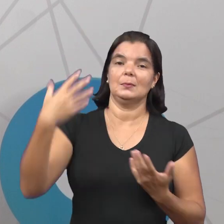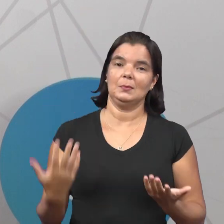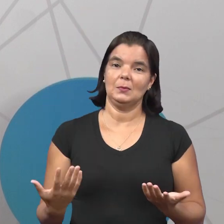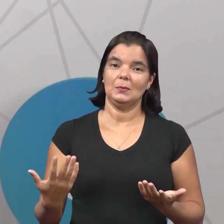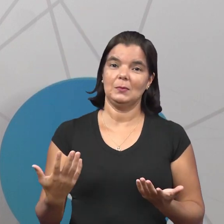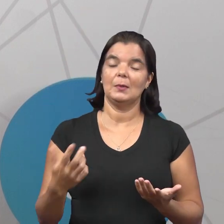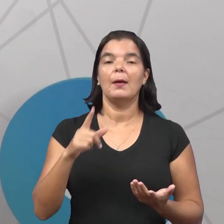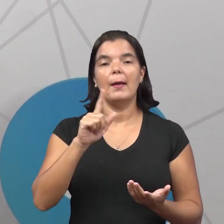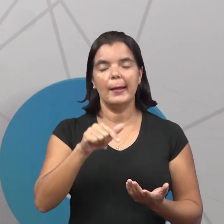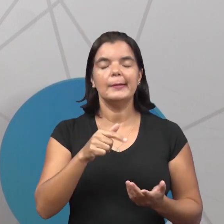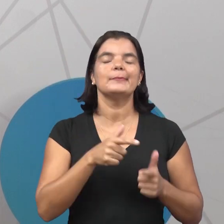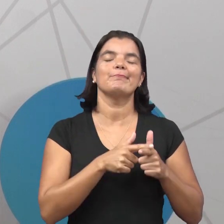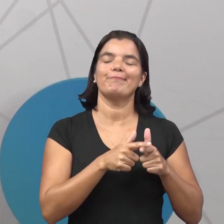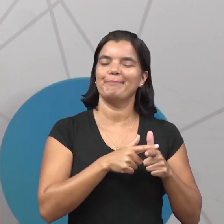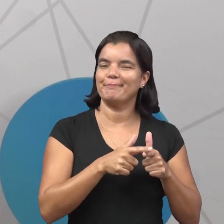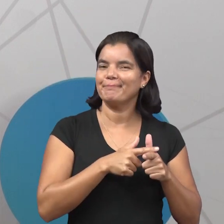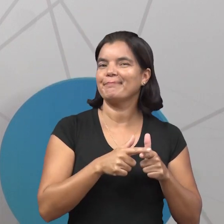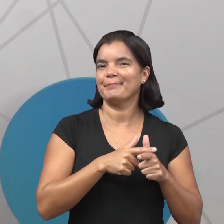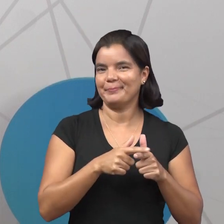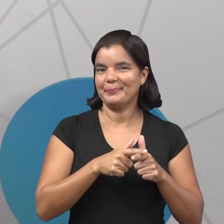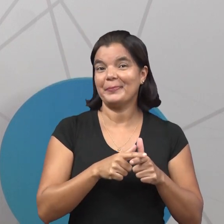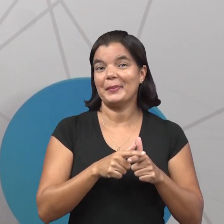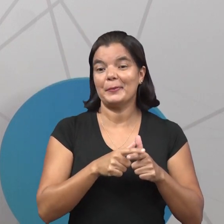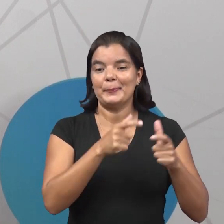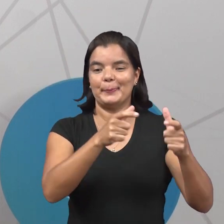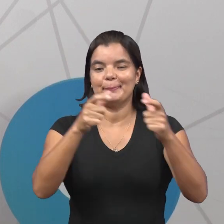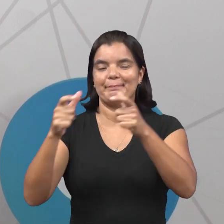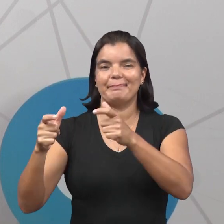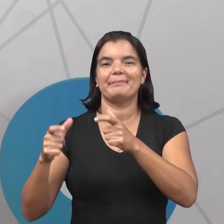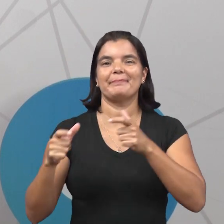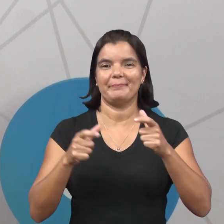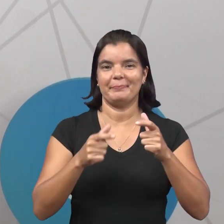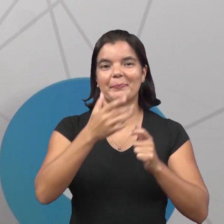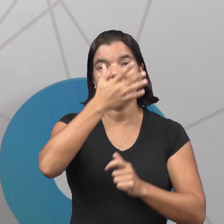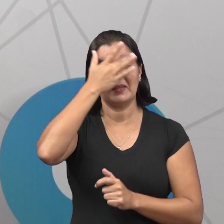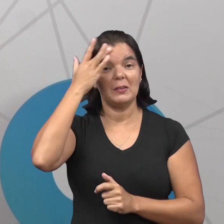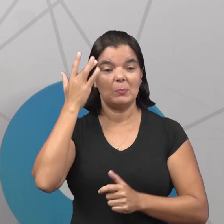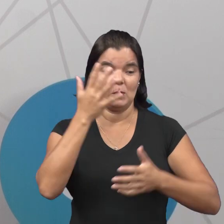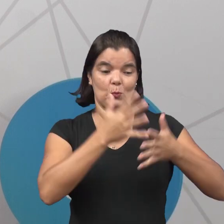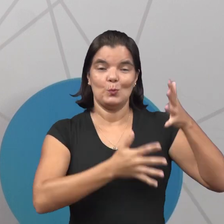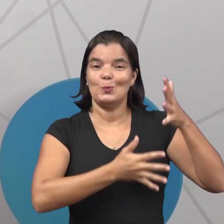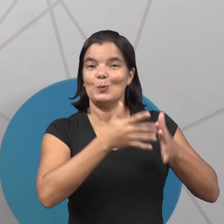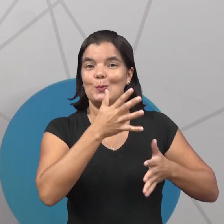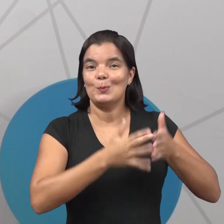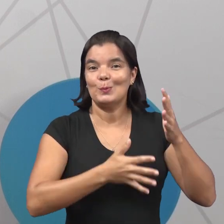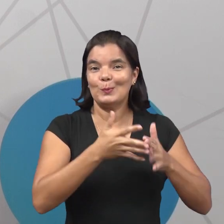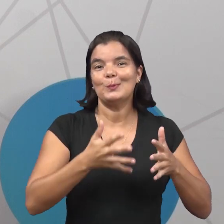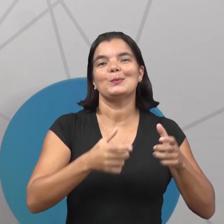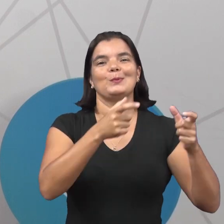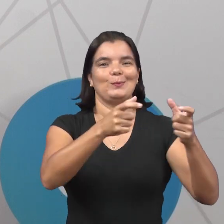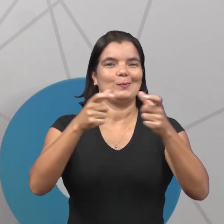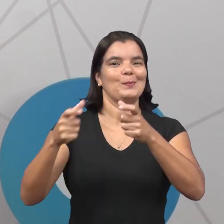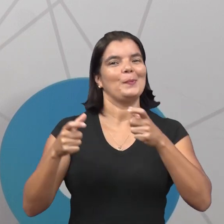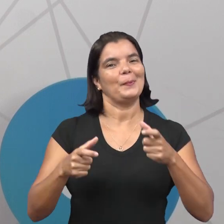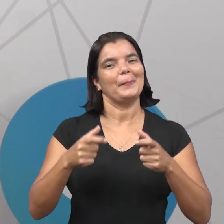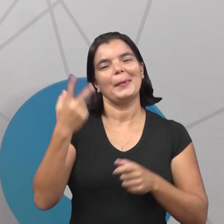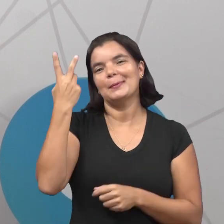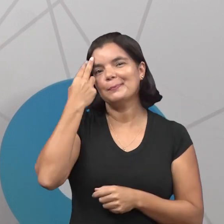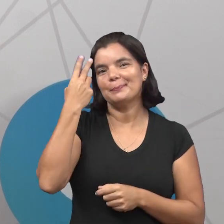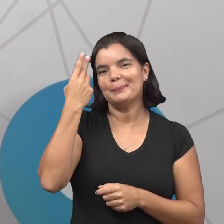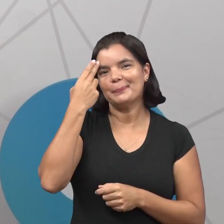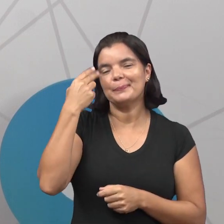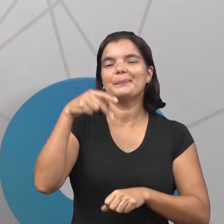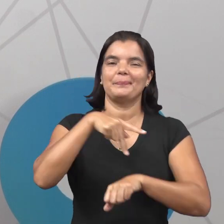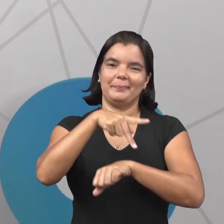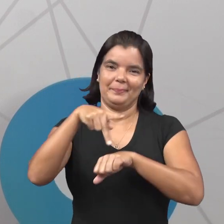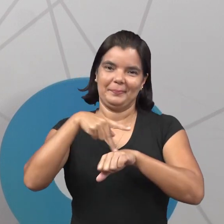Então esse é um problema de regionalização. As pessoas confundem as regiões mais comuns do nosso